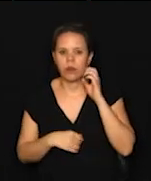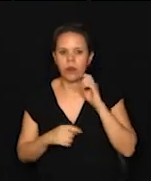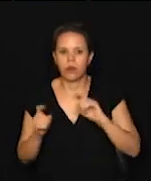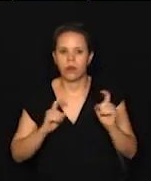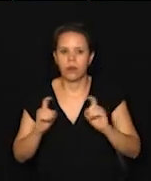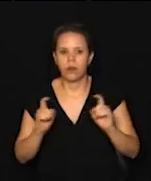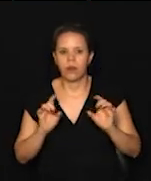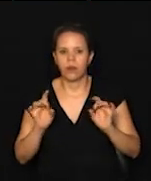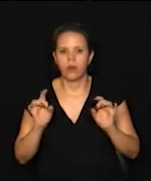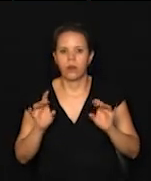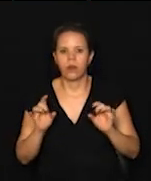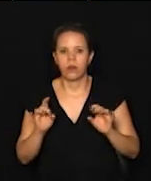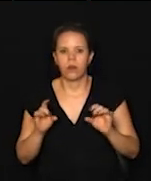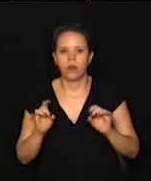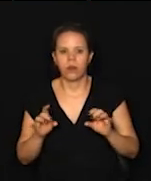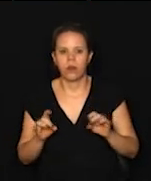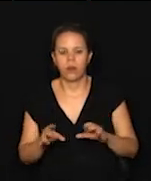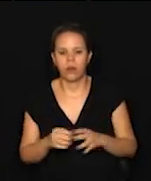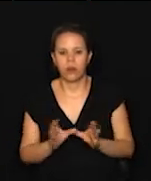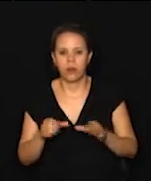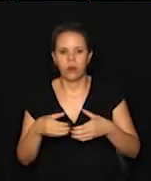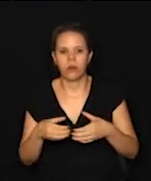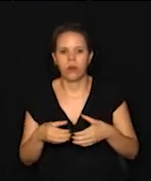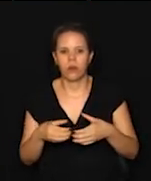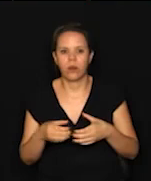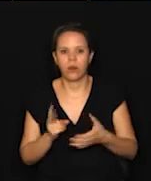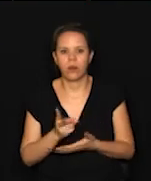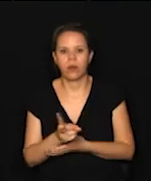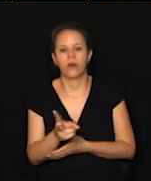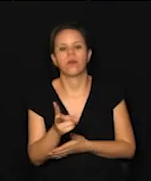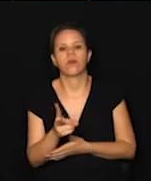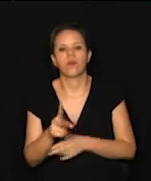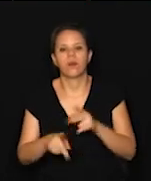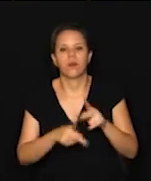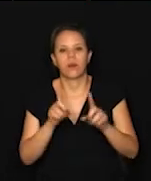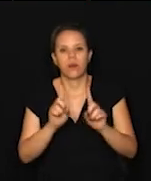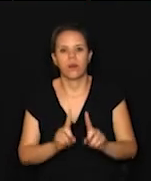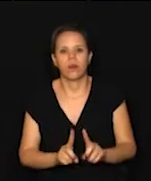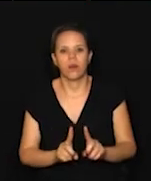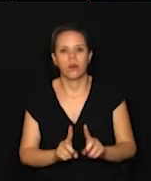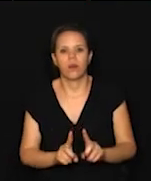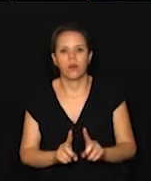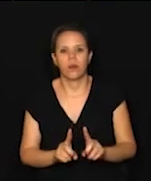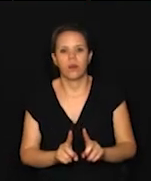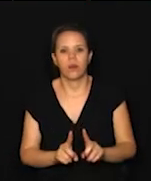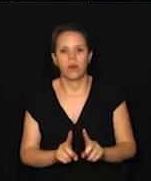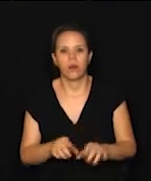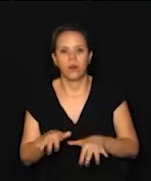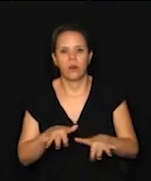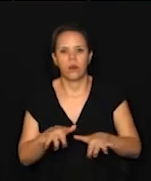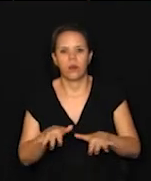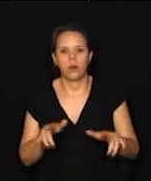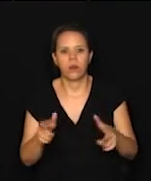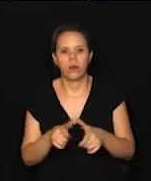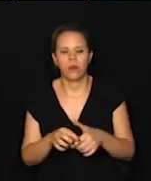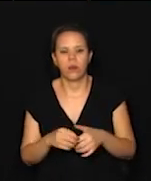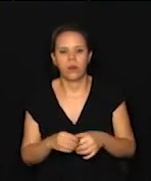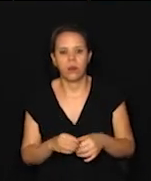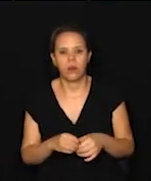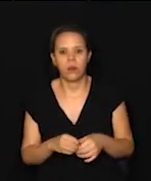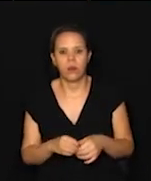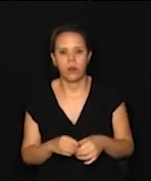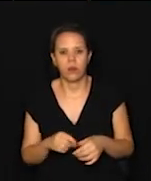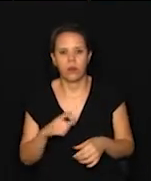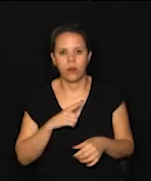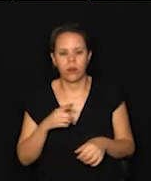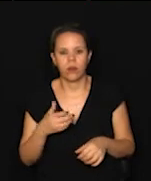reunião extraordinária da Comissão Permanente das Pessoas com Deficiência ou Mobilidade Reduzida, nós